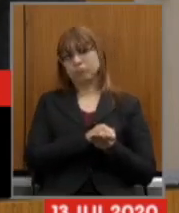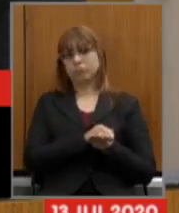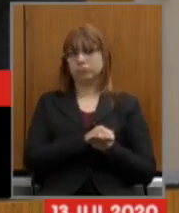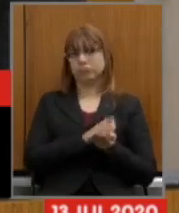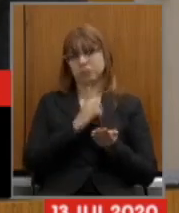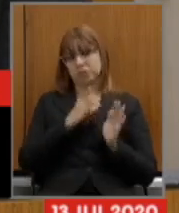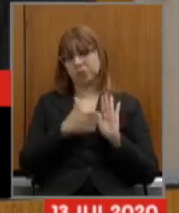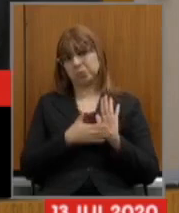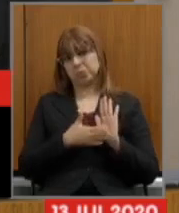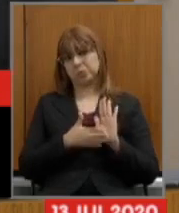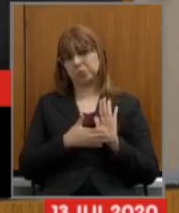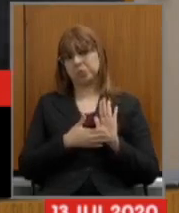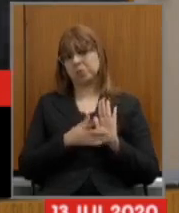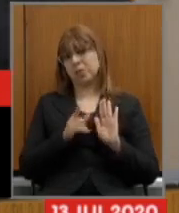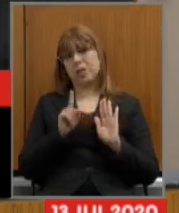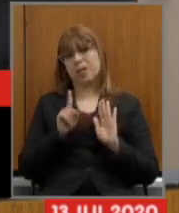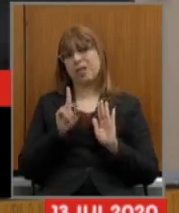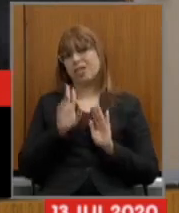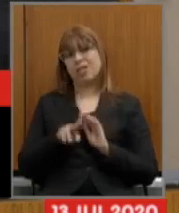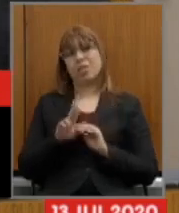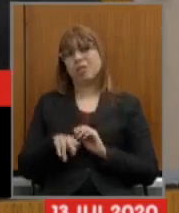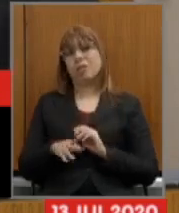ele não é um fundo